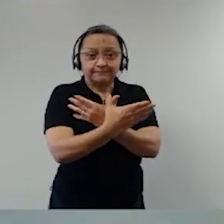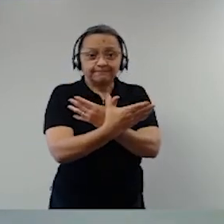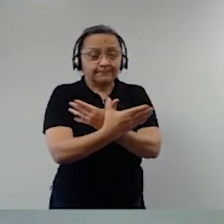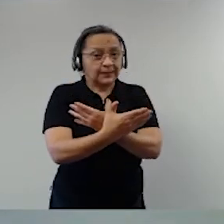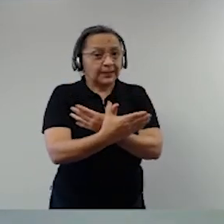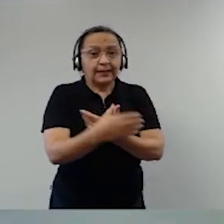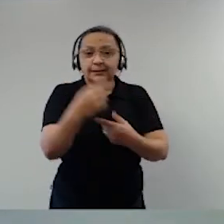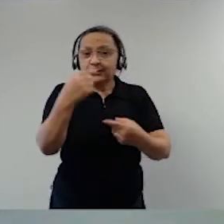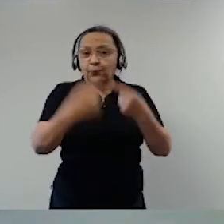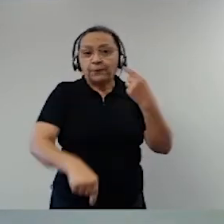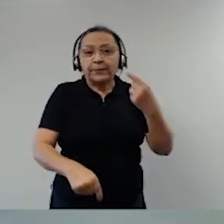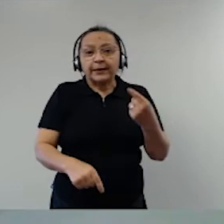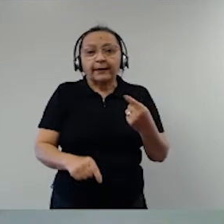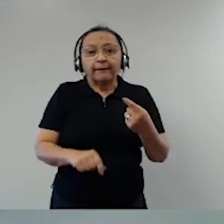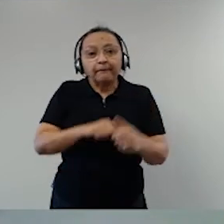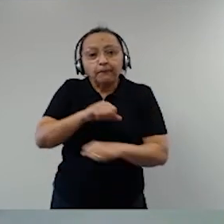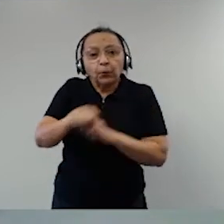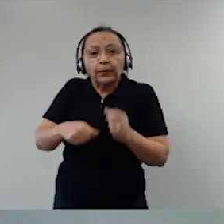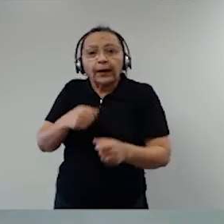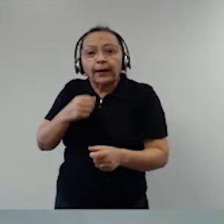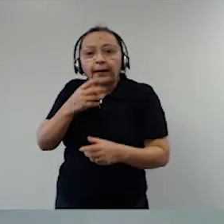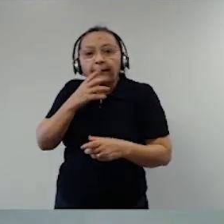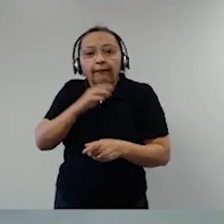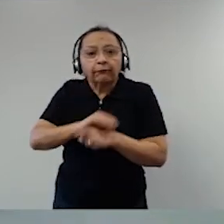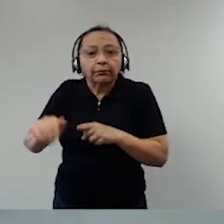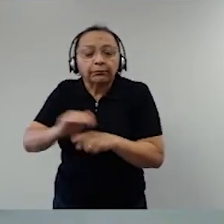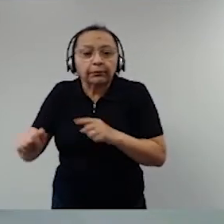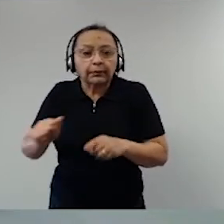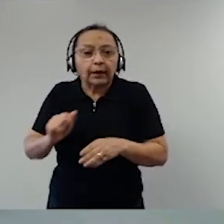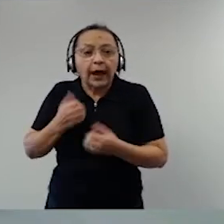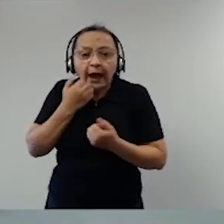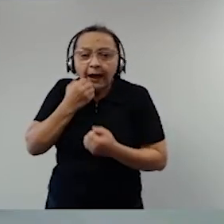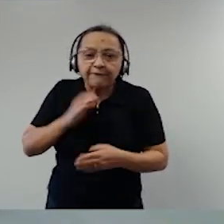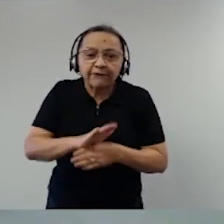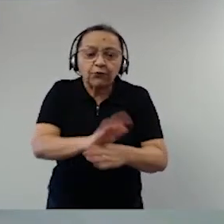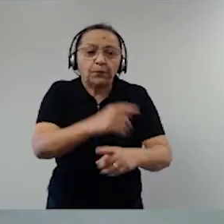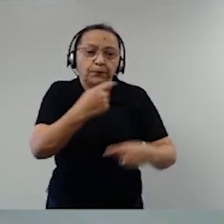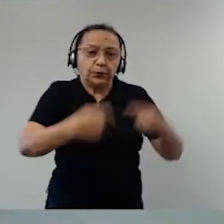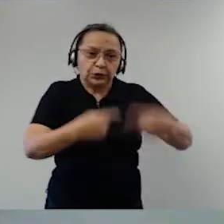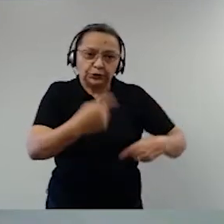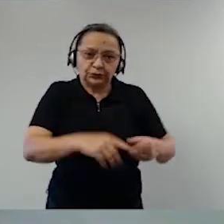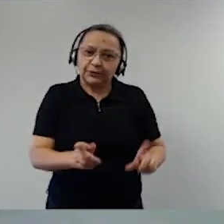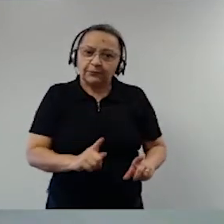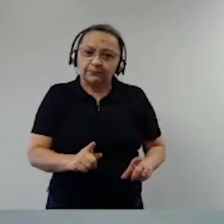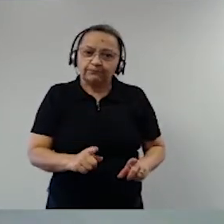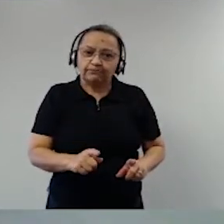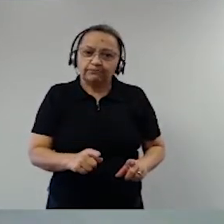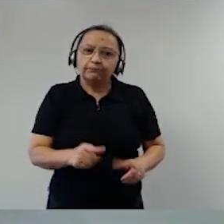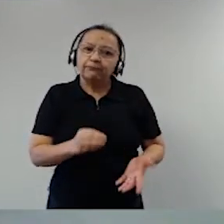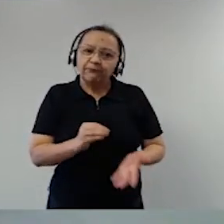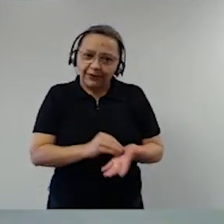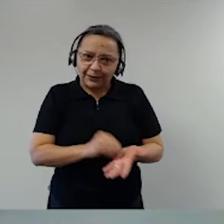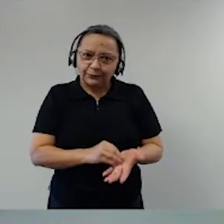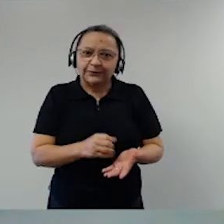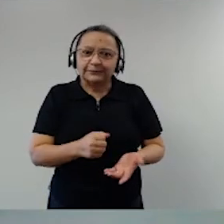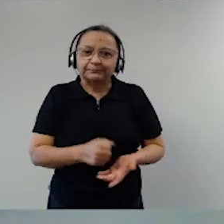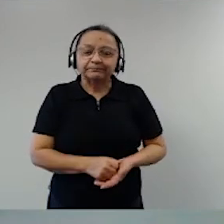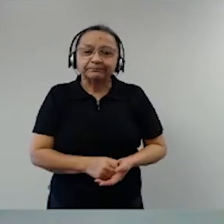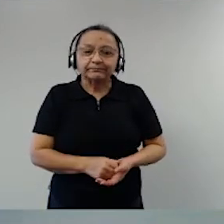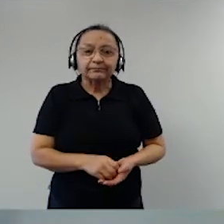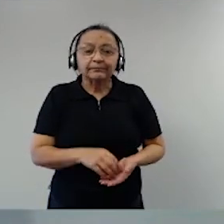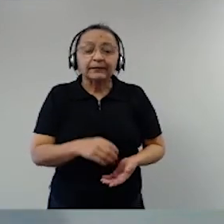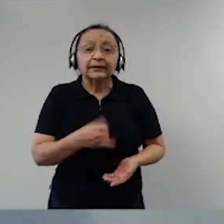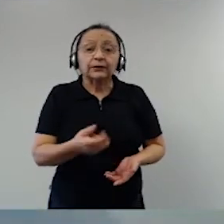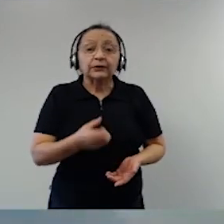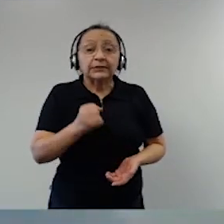desconsideração com as forças armadas, a tentativa de politização, uma desconsideração com o país, a tentativa de politização